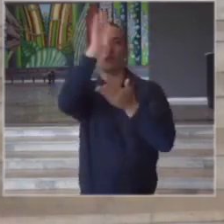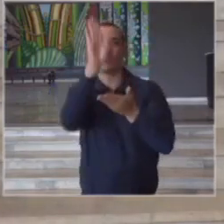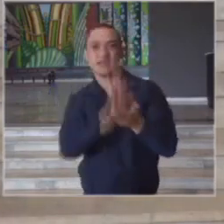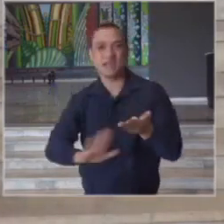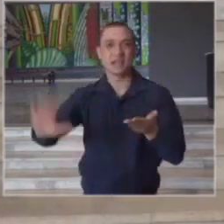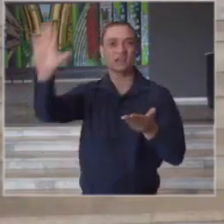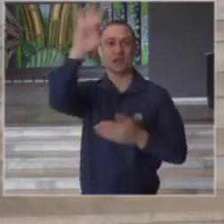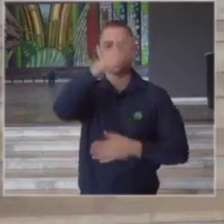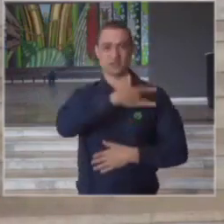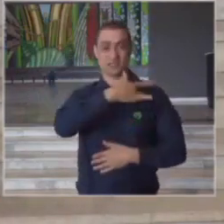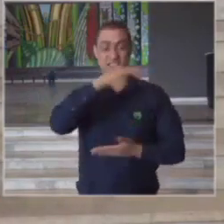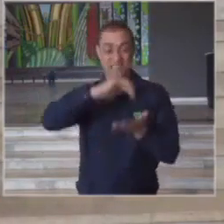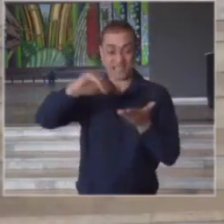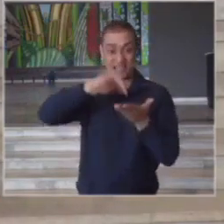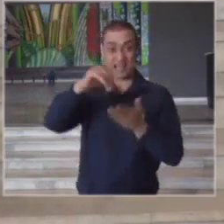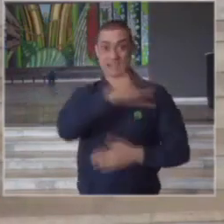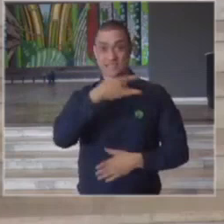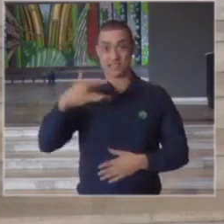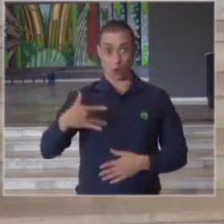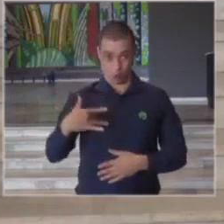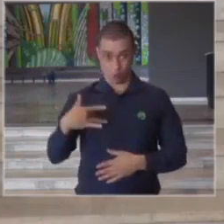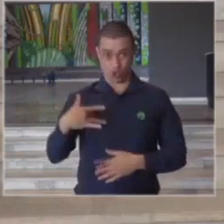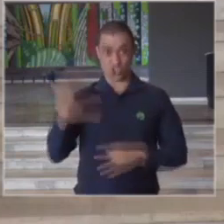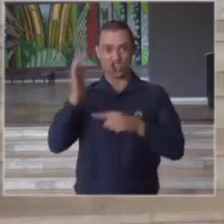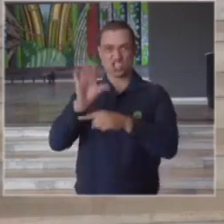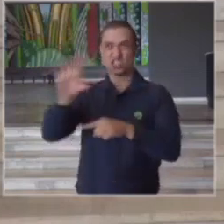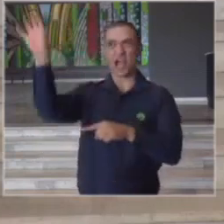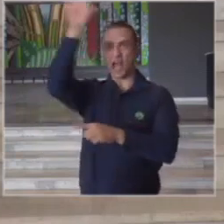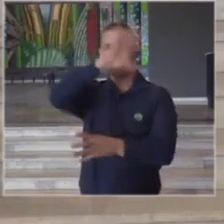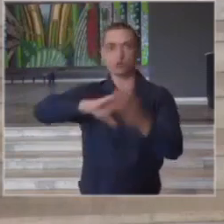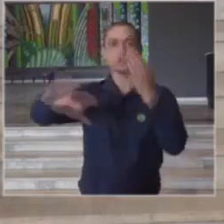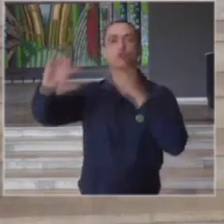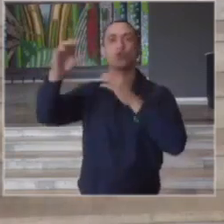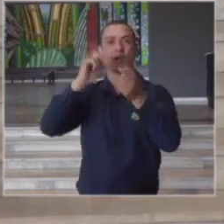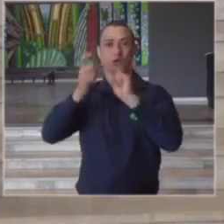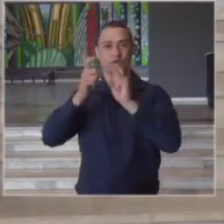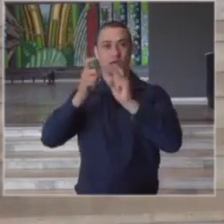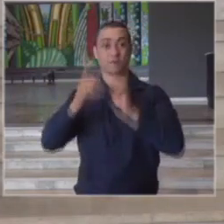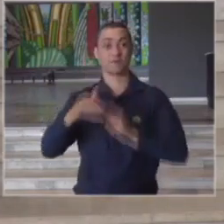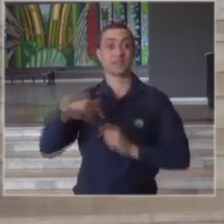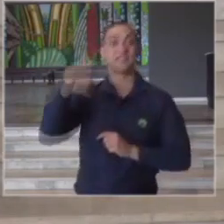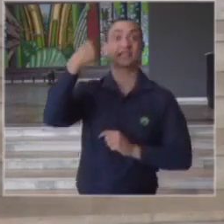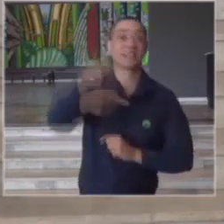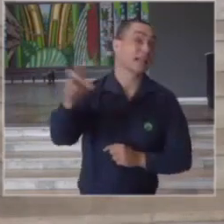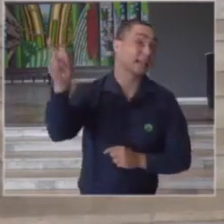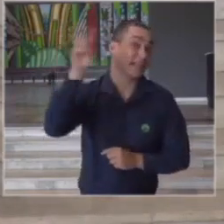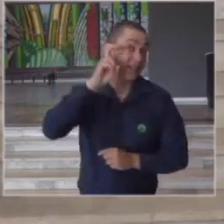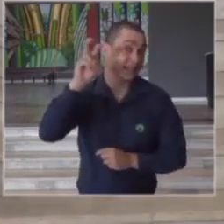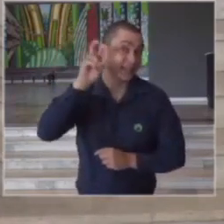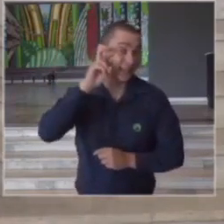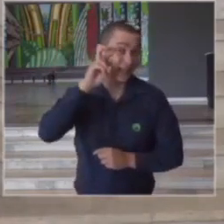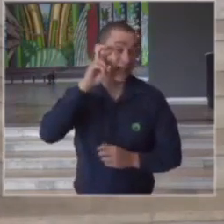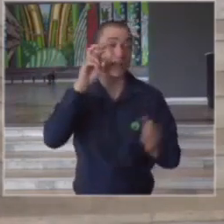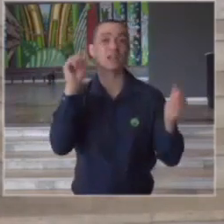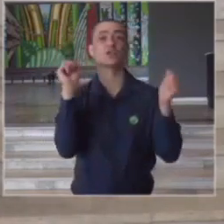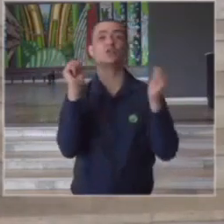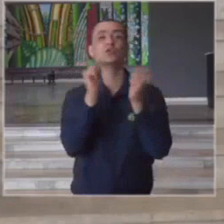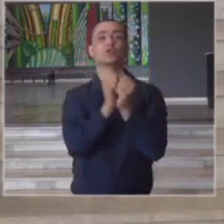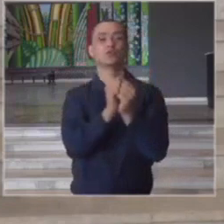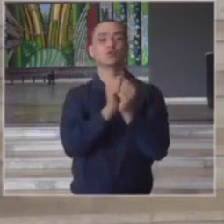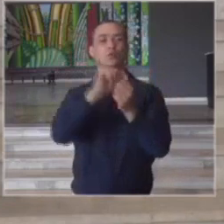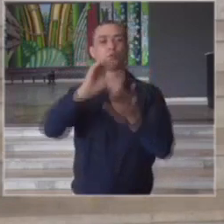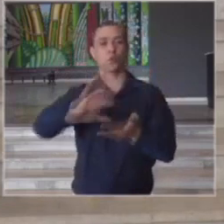Nacional de Secretários de Saúde Estaduais e na quinta junto com o